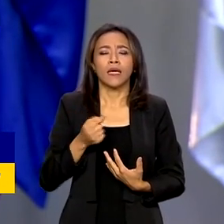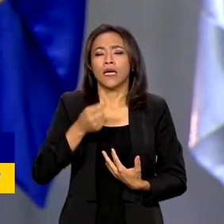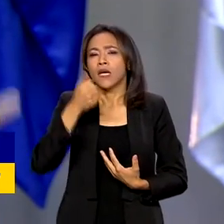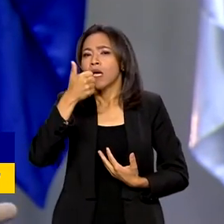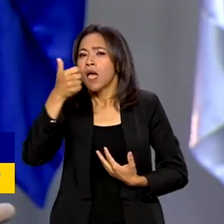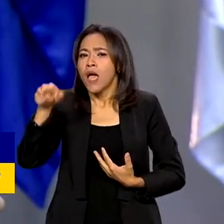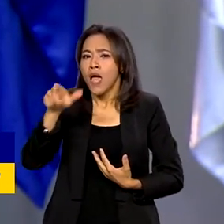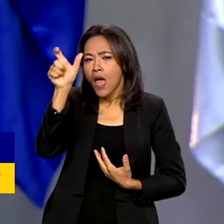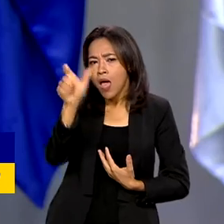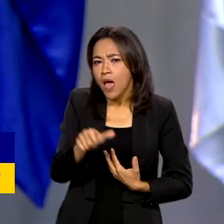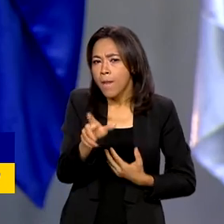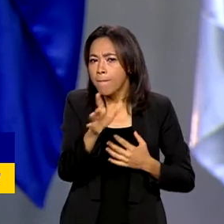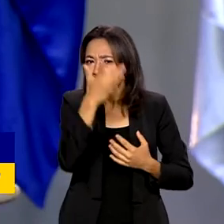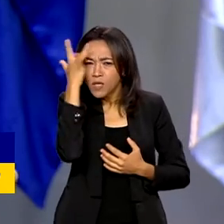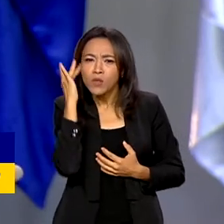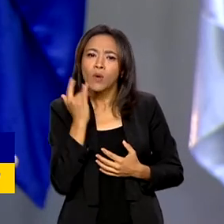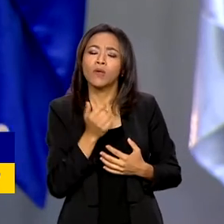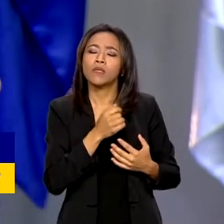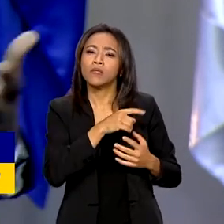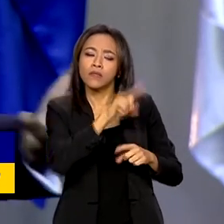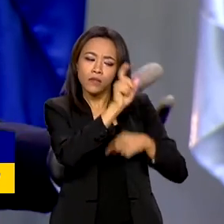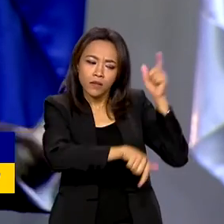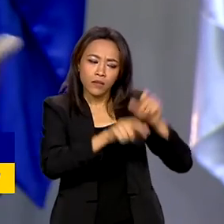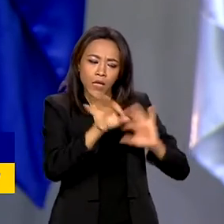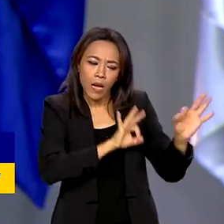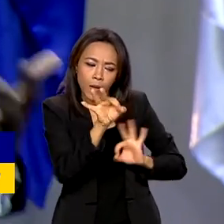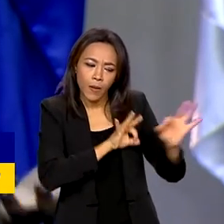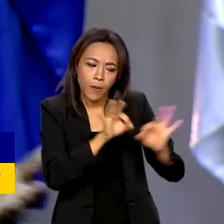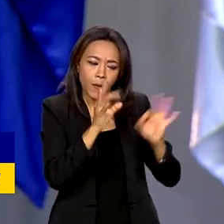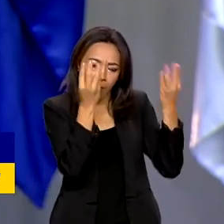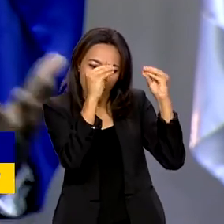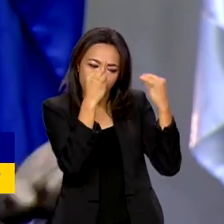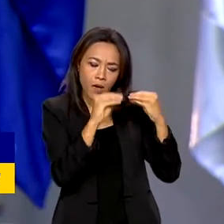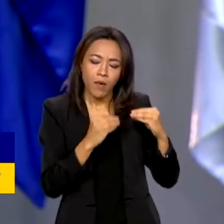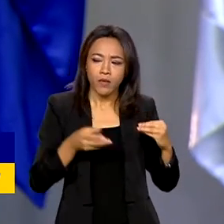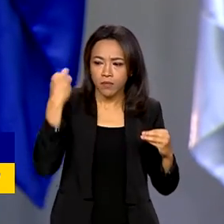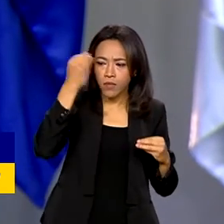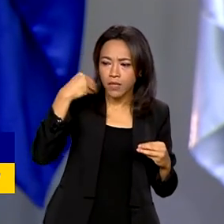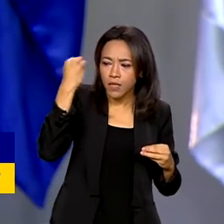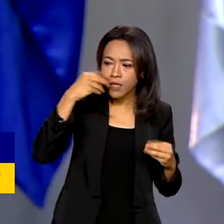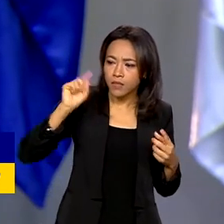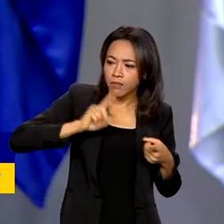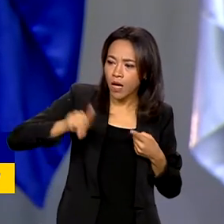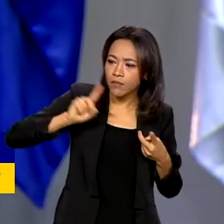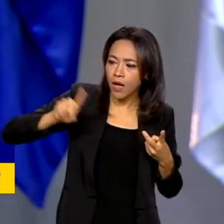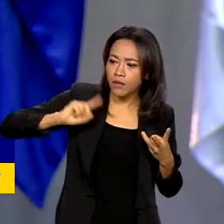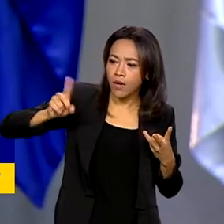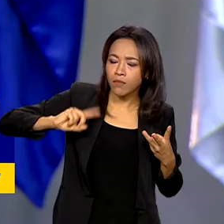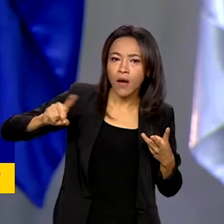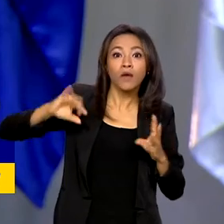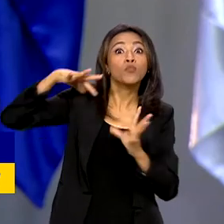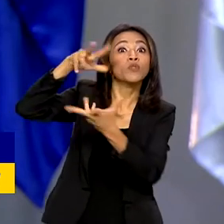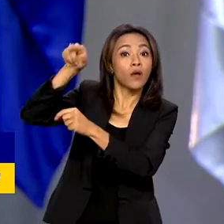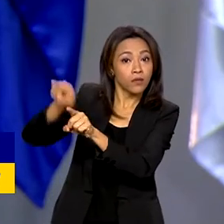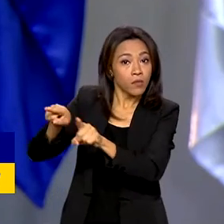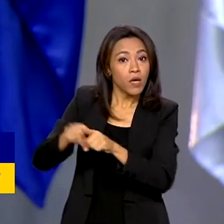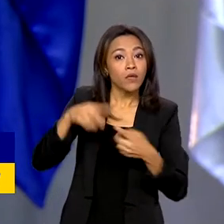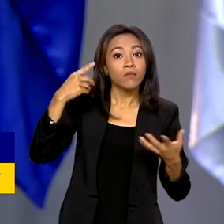elaboram isso, ouvindo também as experiências nacionais e internacionais, mas principalmente,